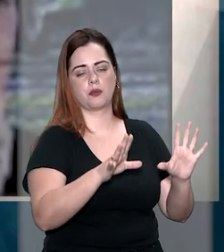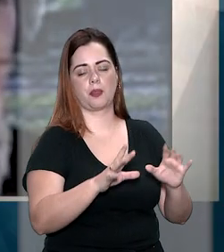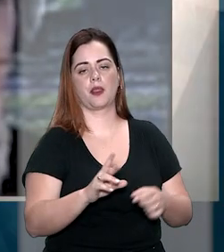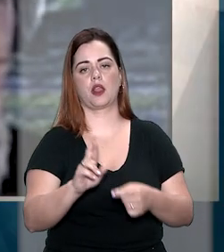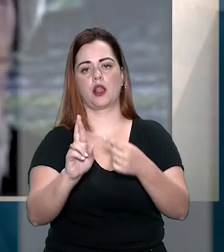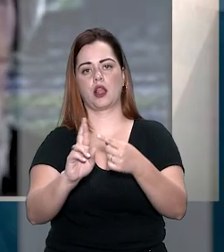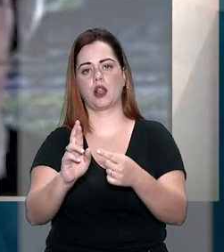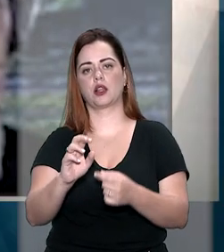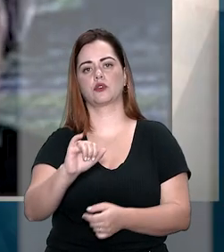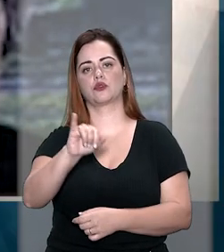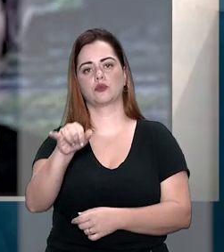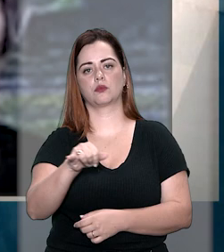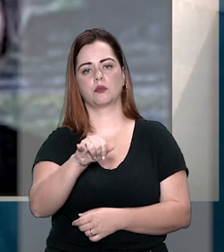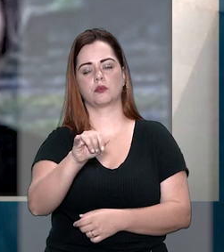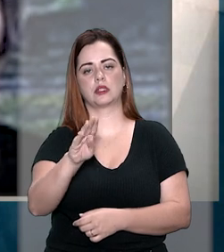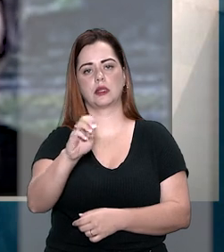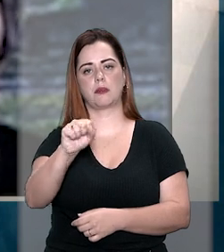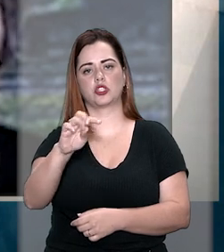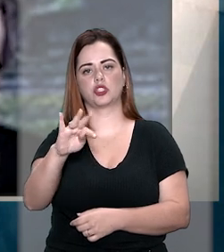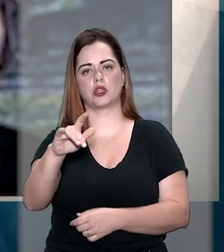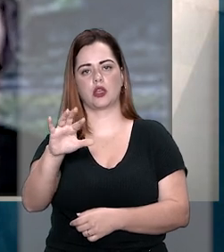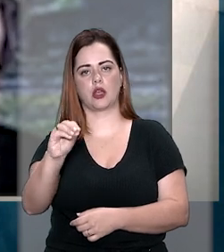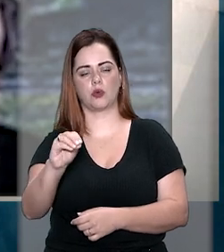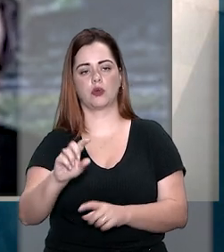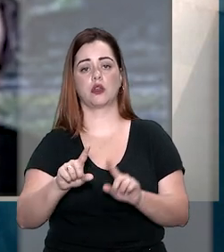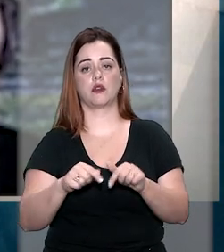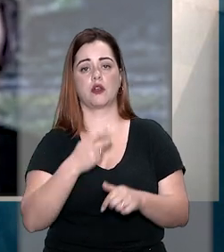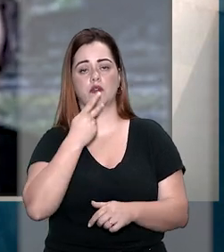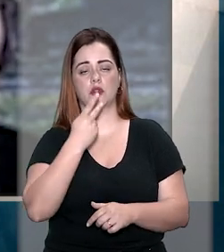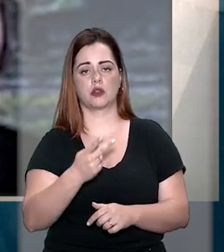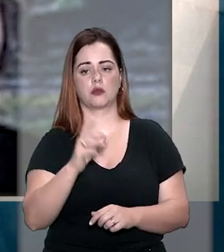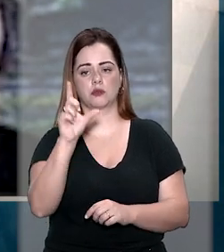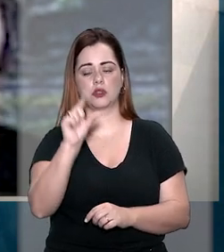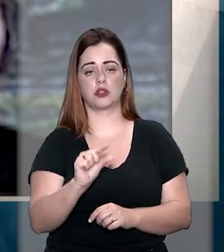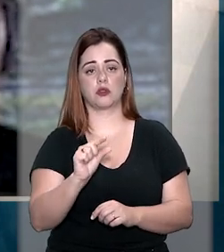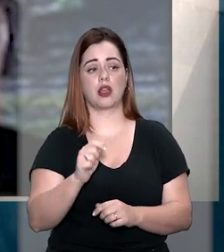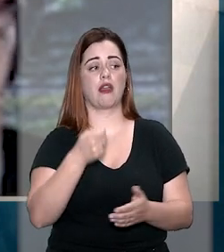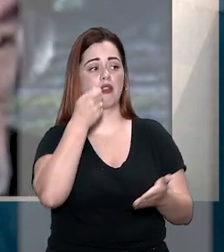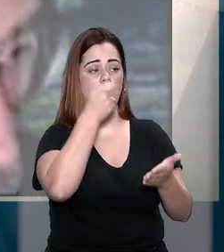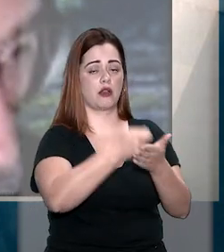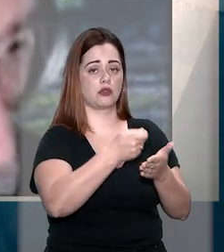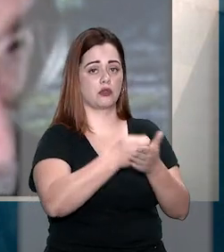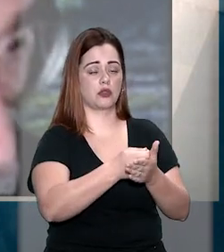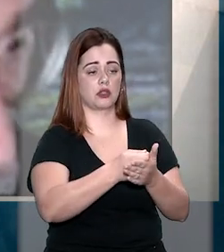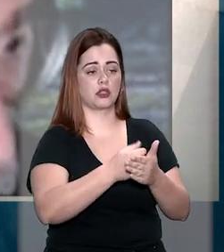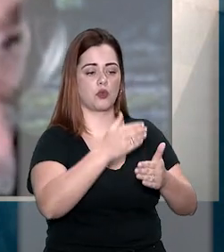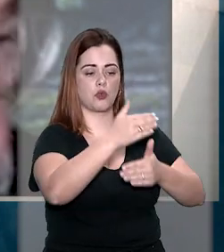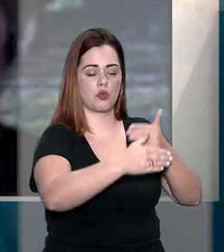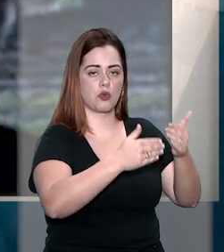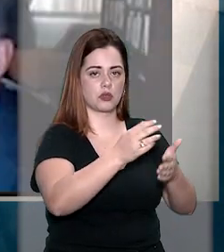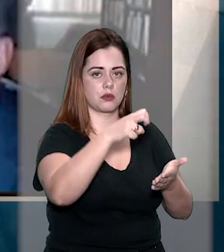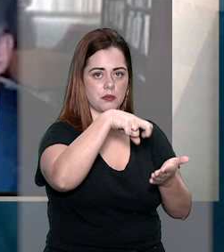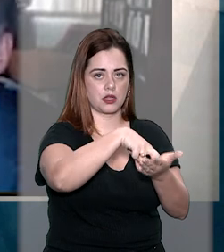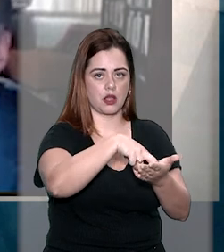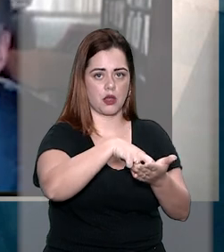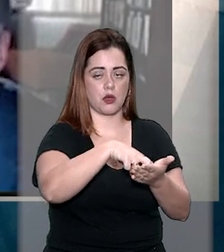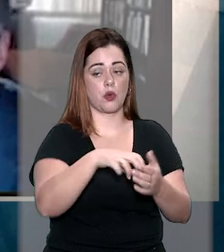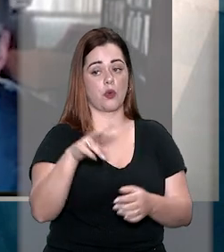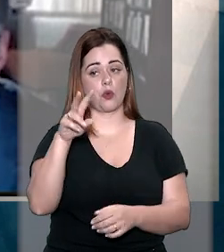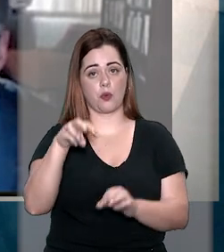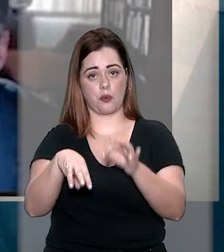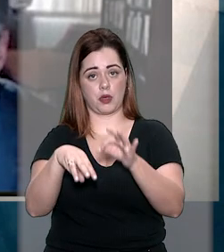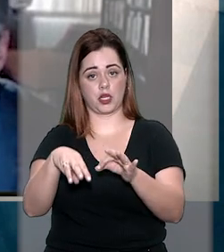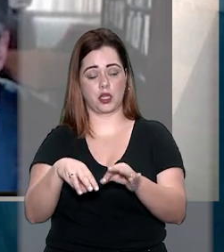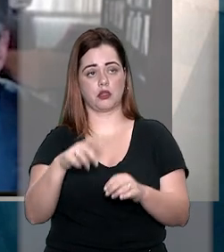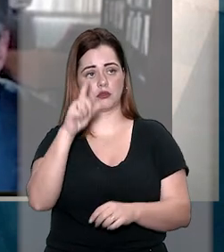Sebastião Reis Júnior, observou que há, nesse caso, indícios mínimos que autorizam a persecução penal. O ministro